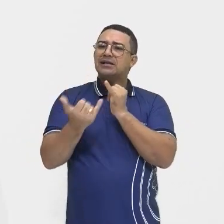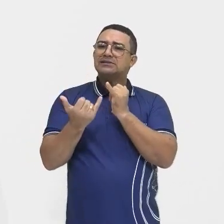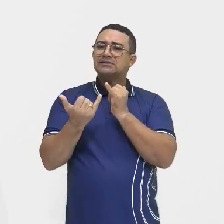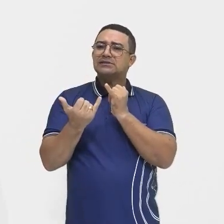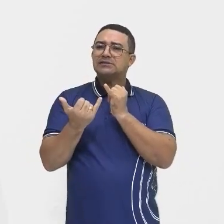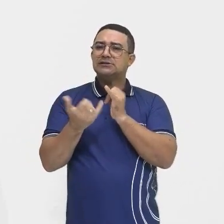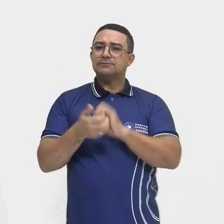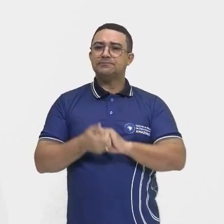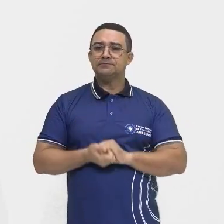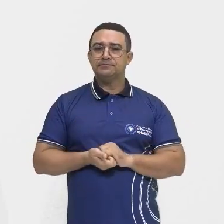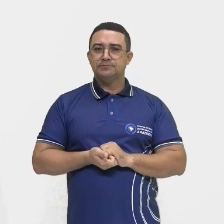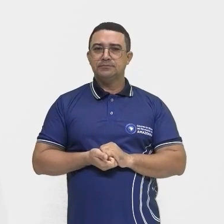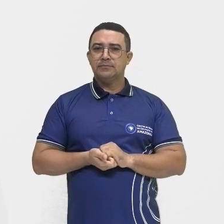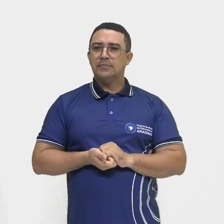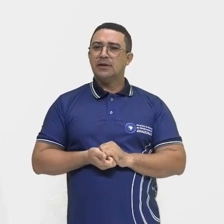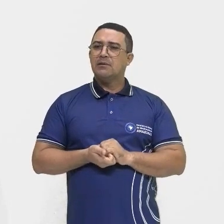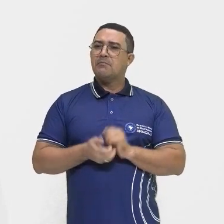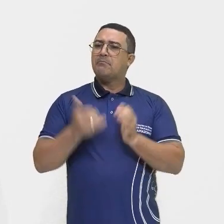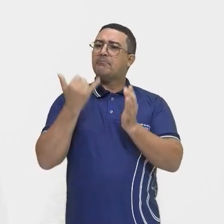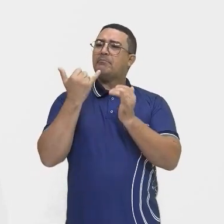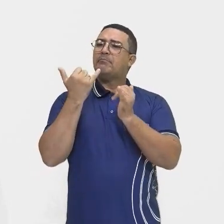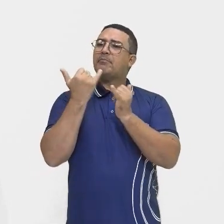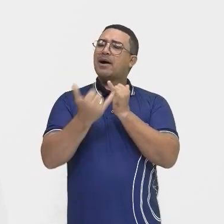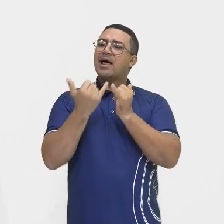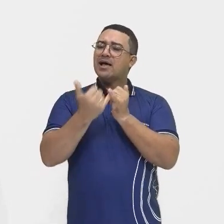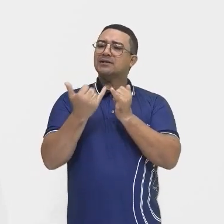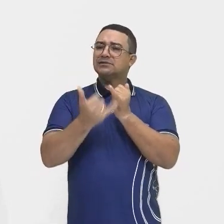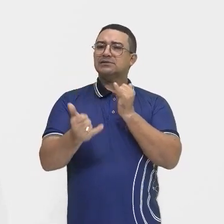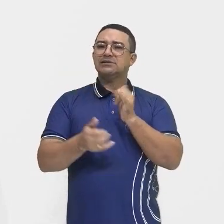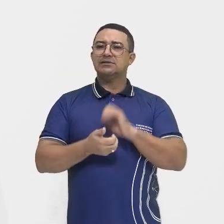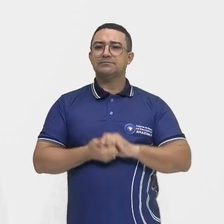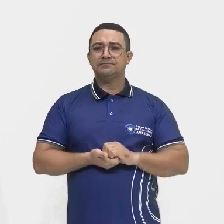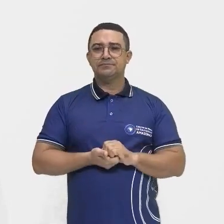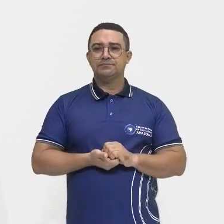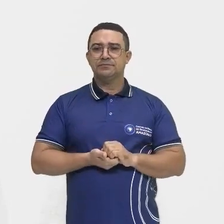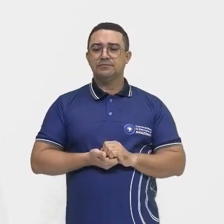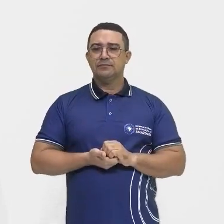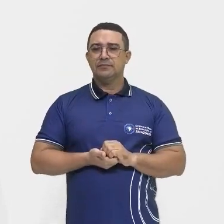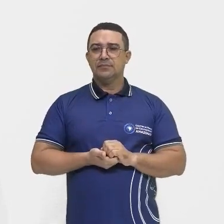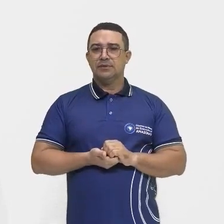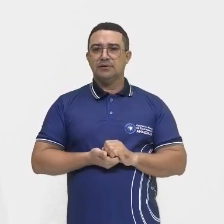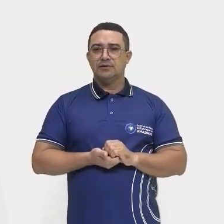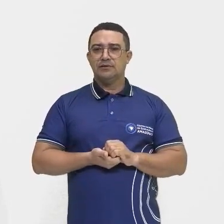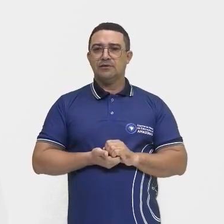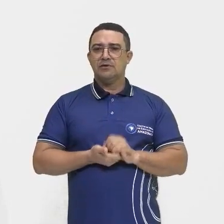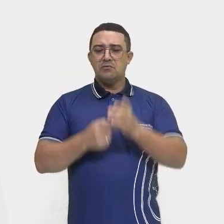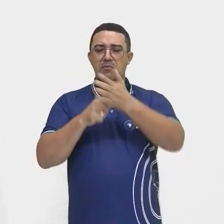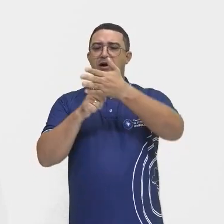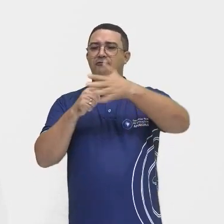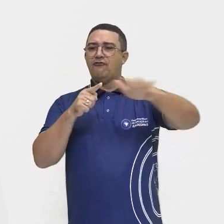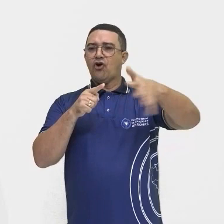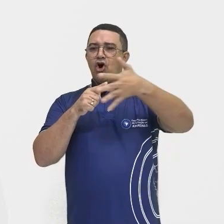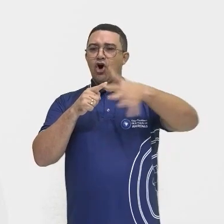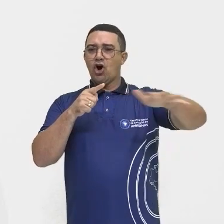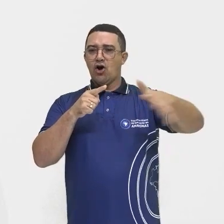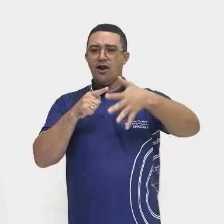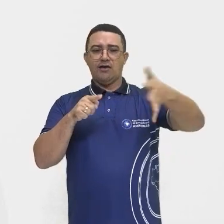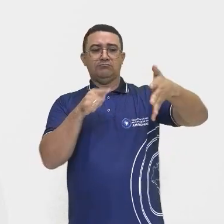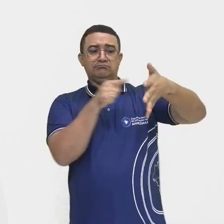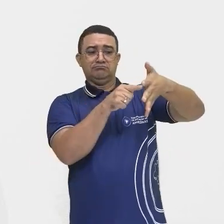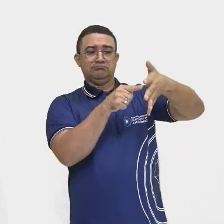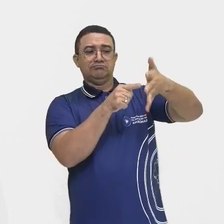lembrem aí de uma folha, de uma árvore. Não tem aqueles caminhos que tem naquelas folhas?